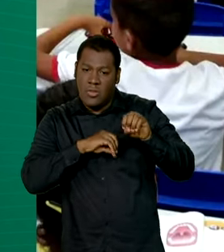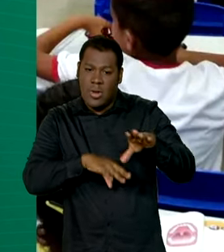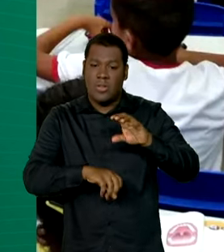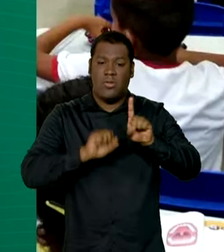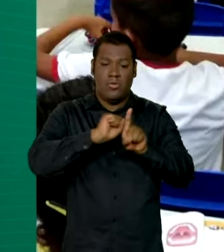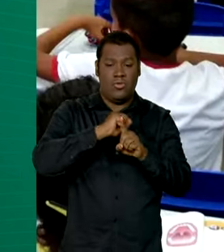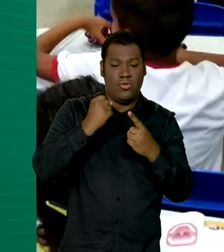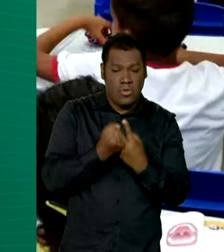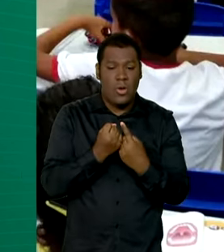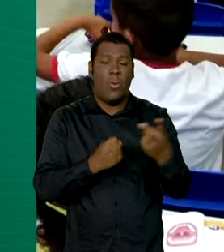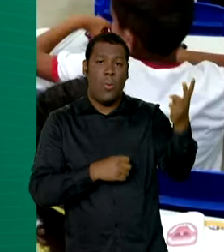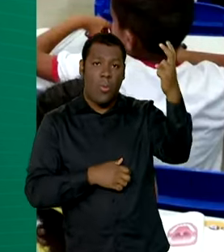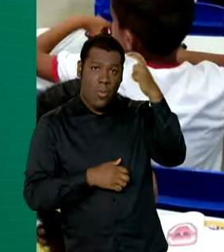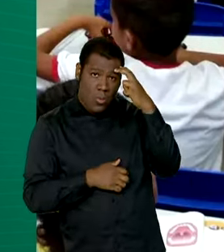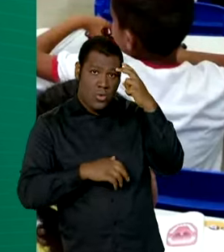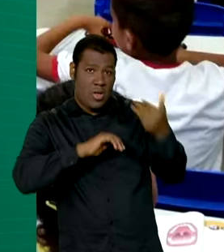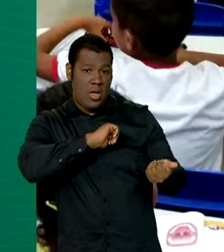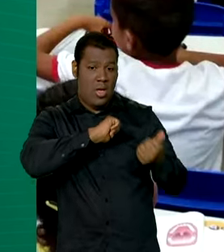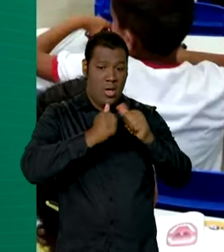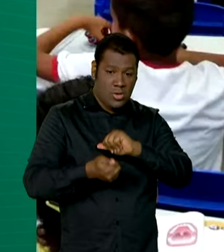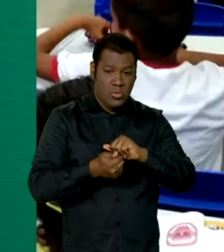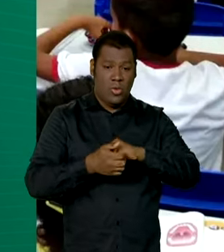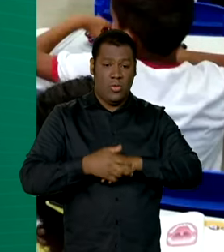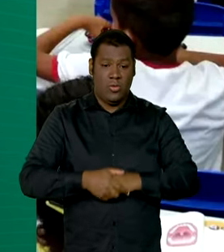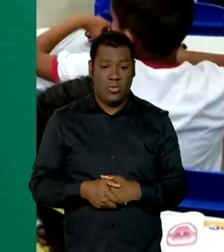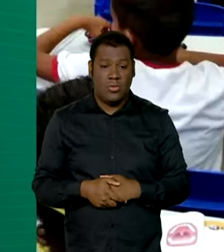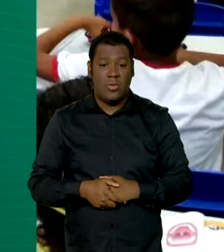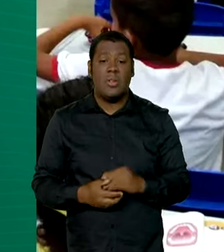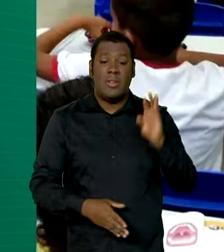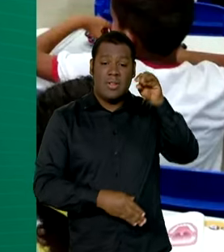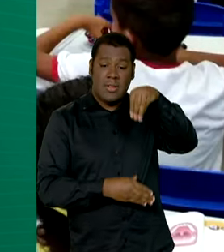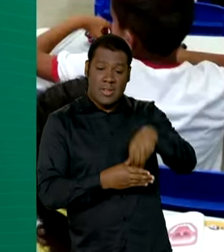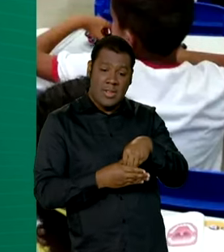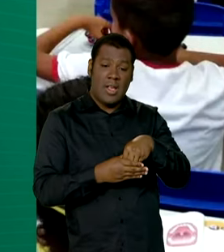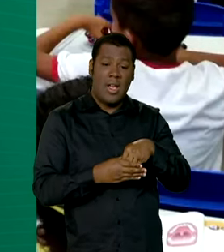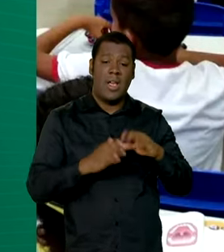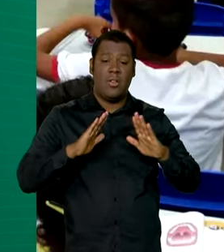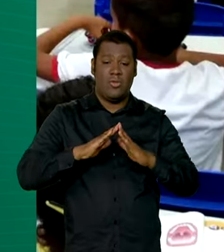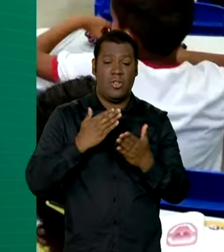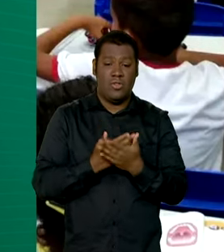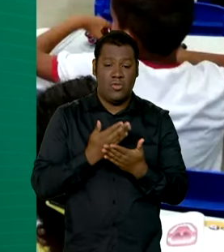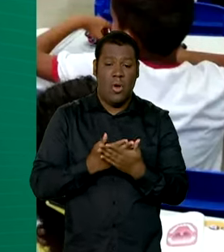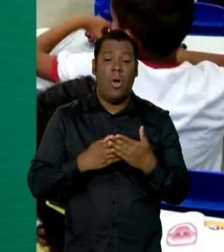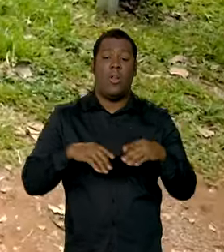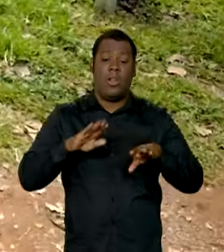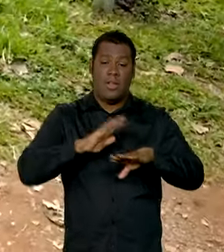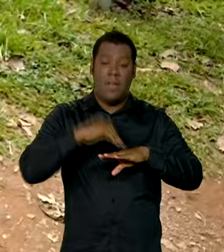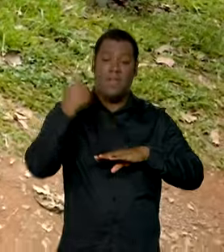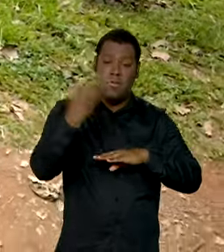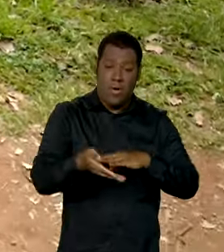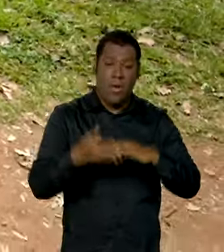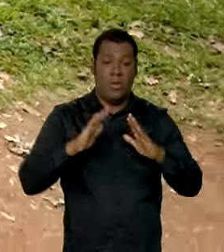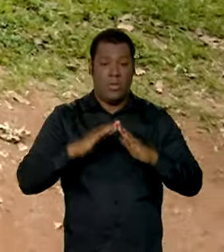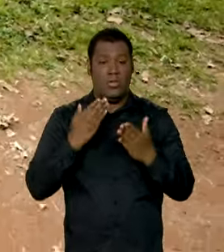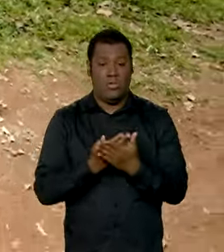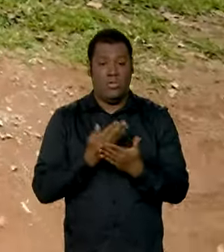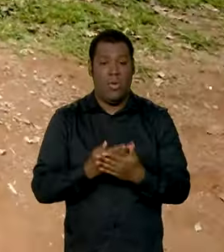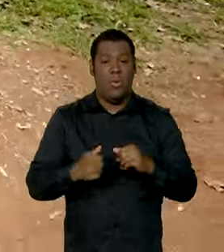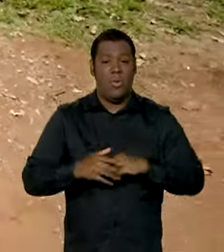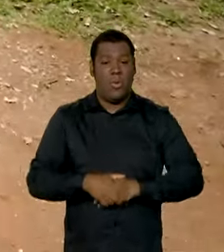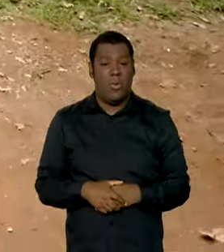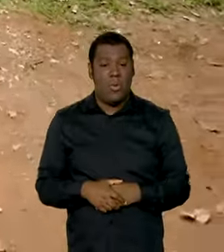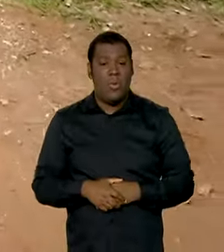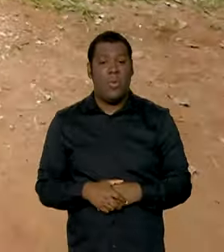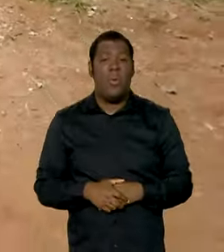sociais, culturais e esportivas em espaços dentro e fora da escola. E o programa teve